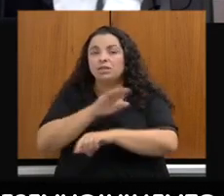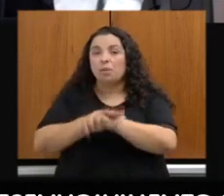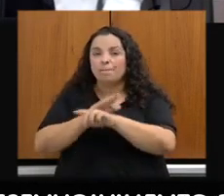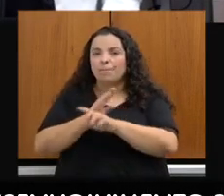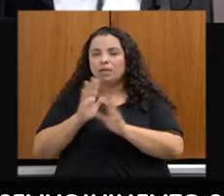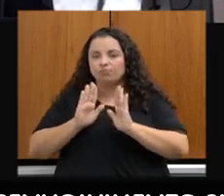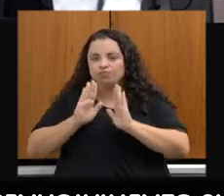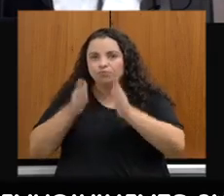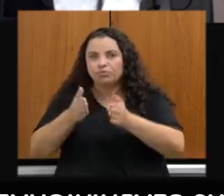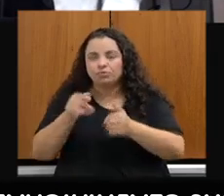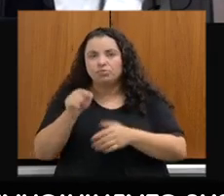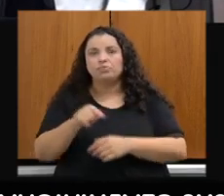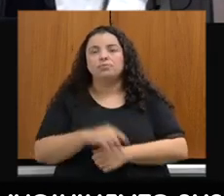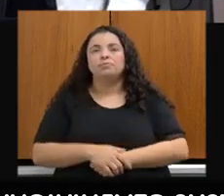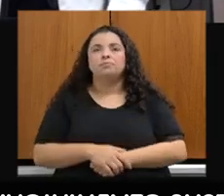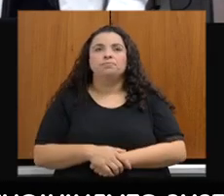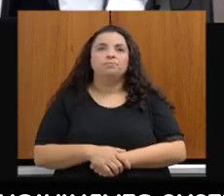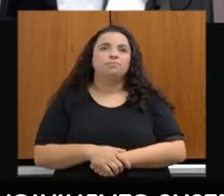Por favor.